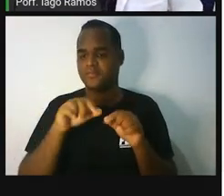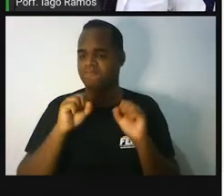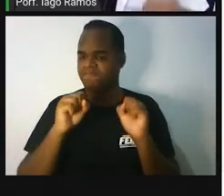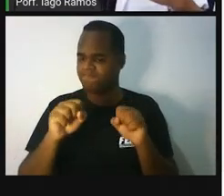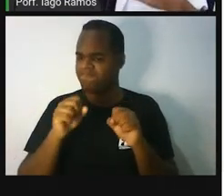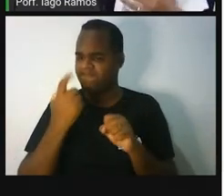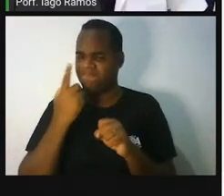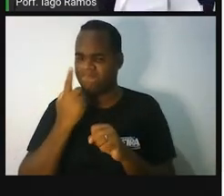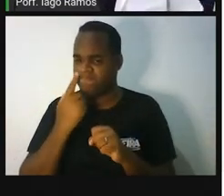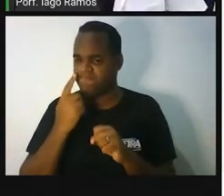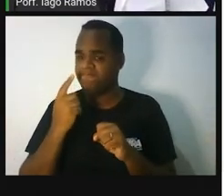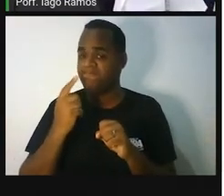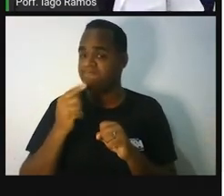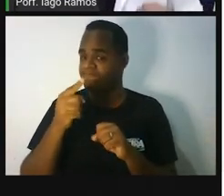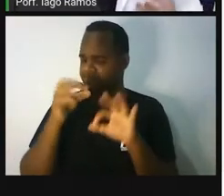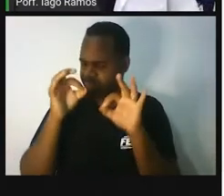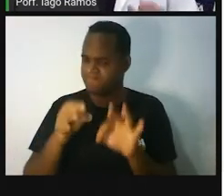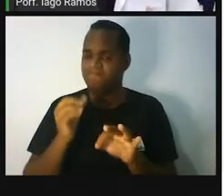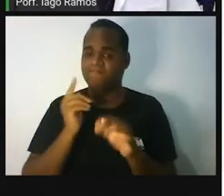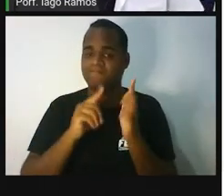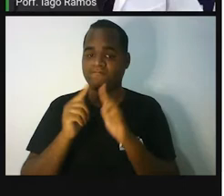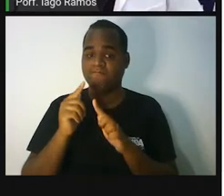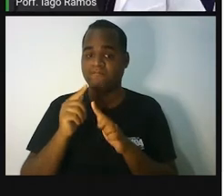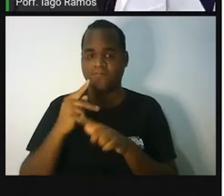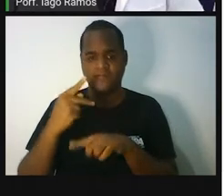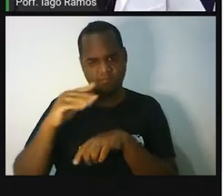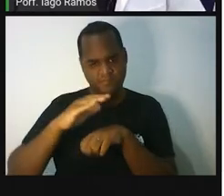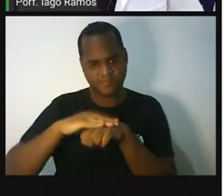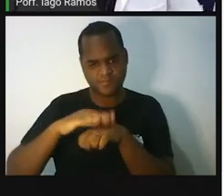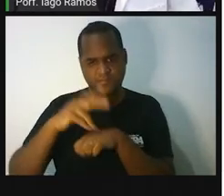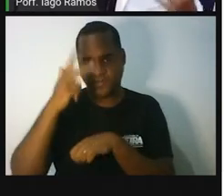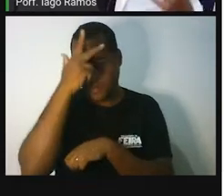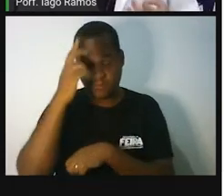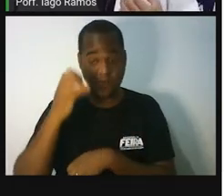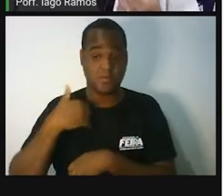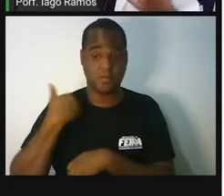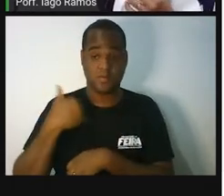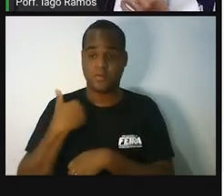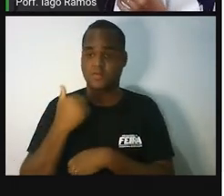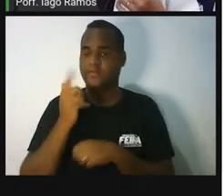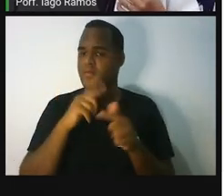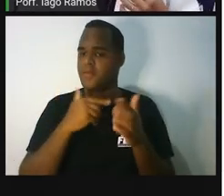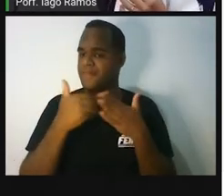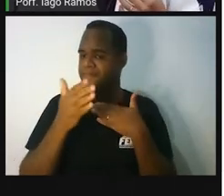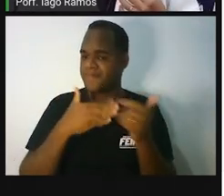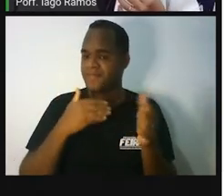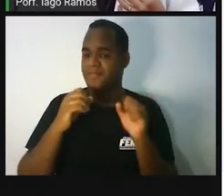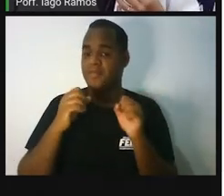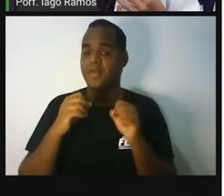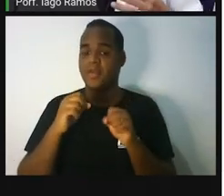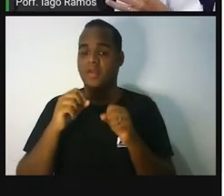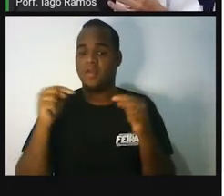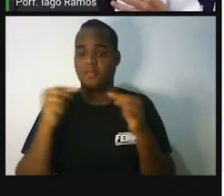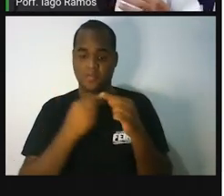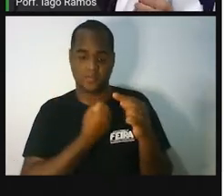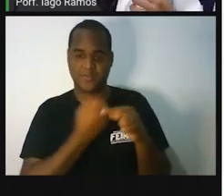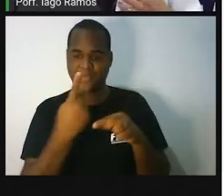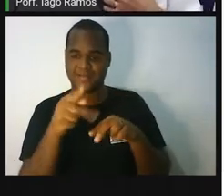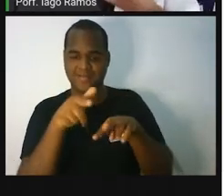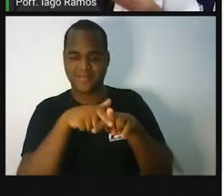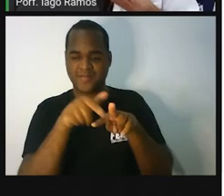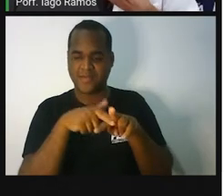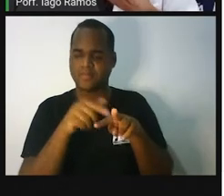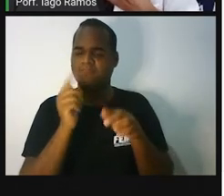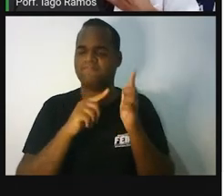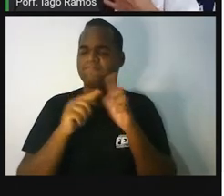aqui, vai dar certo, você descobre a idade de qualquer pessoa a partir do número do sapato dela. Então, vamos pensar